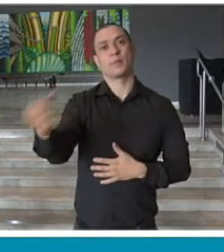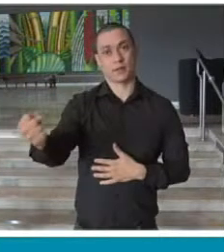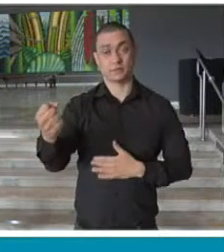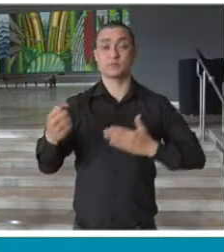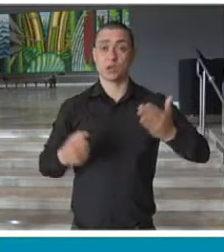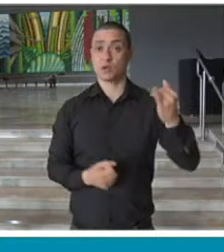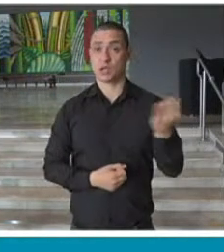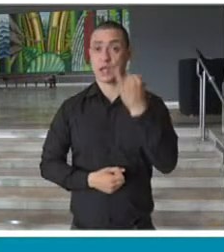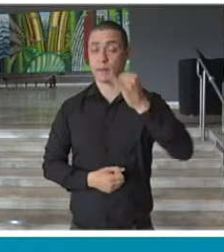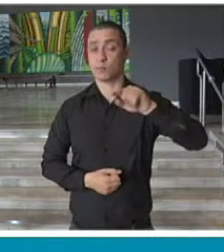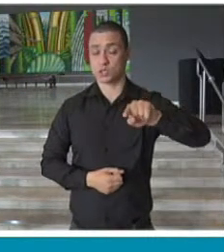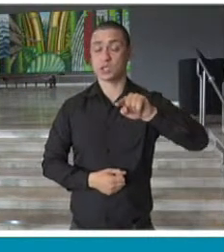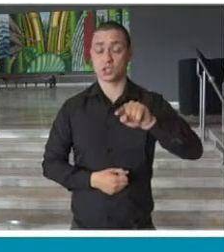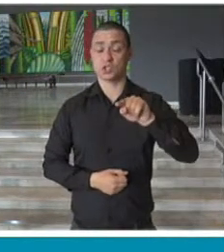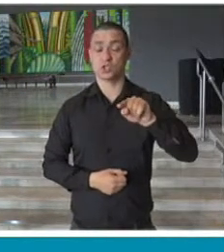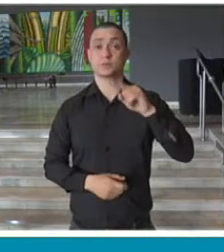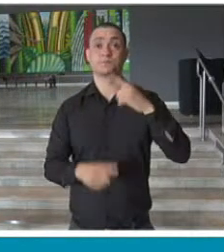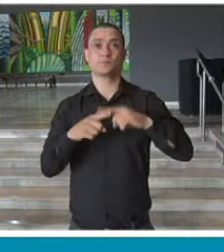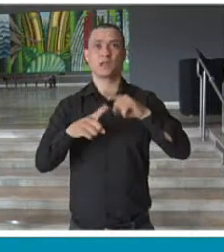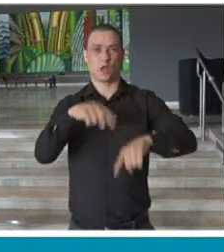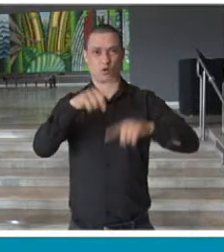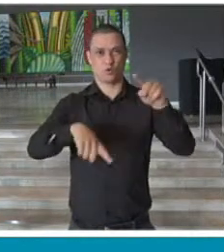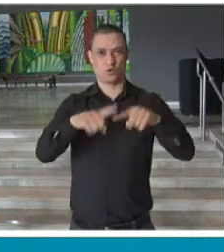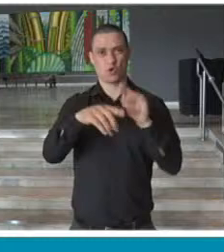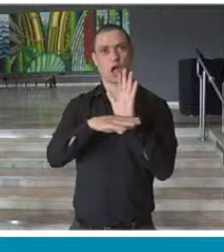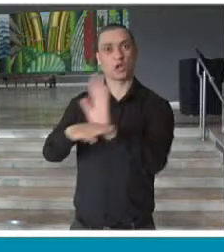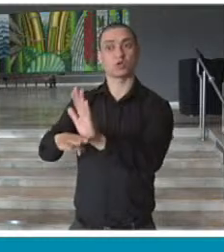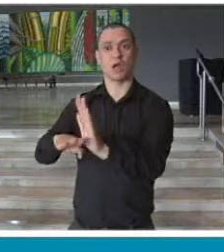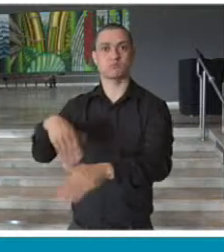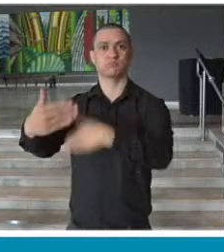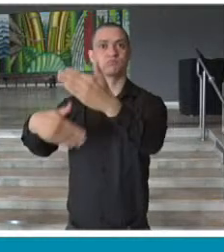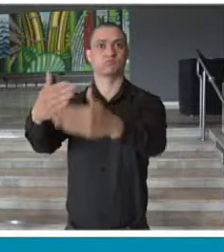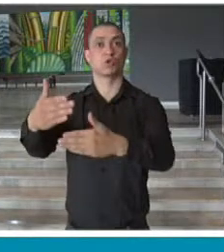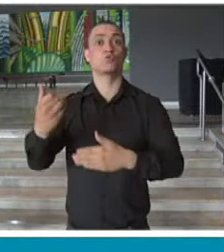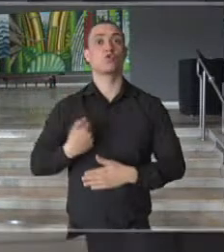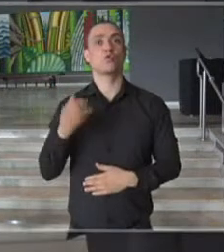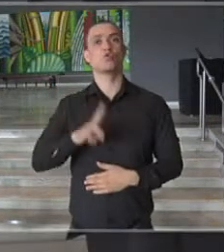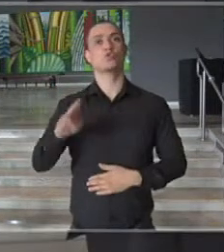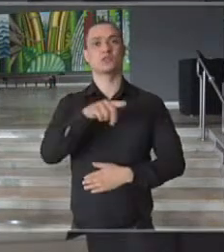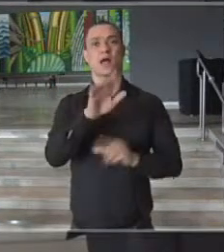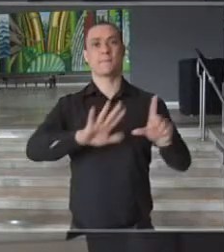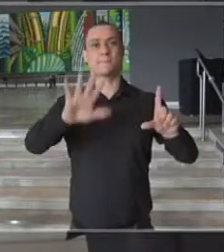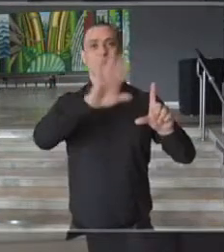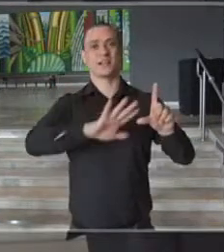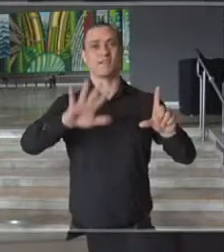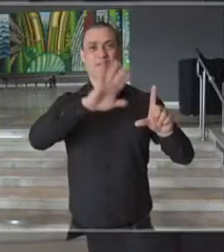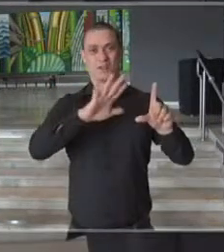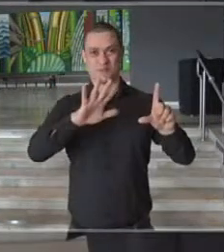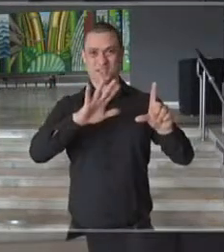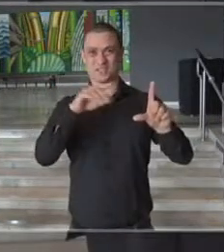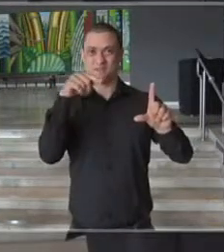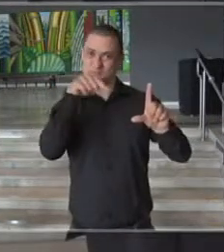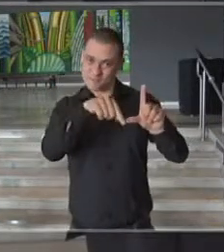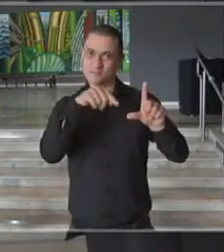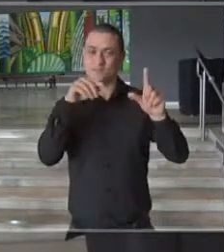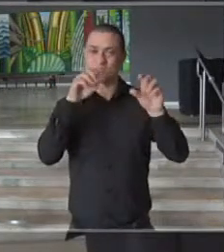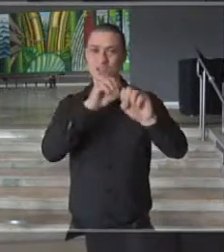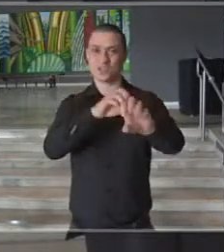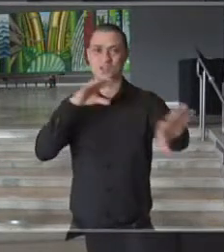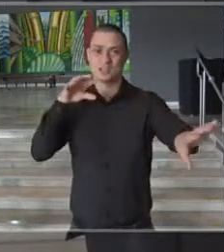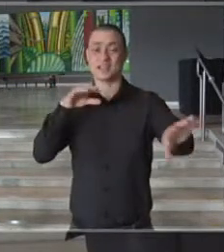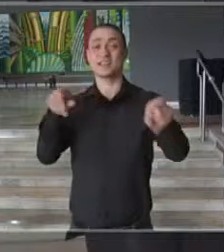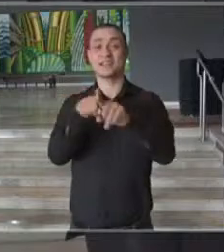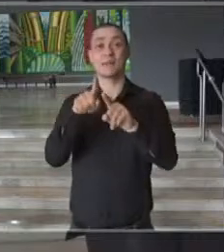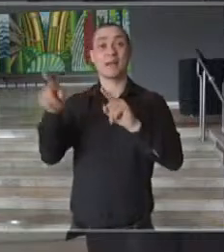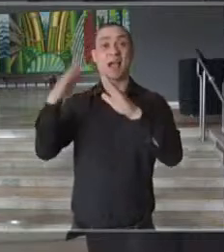importante porque também nos ajudará no avanço no uso das plataformas digitais na área de educação e também casamos